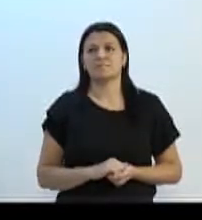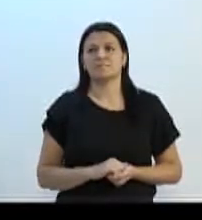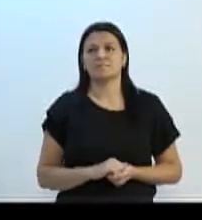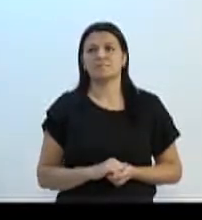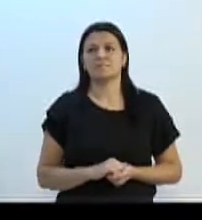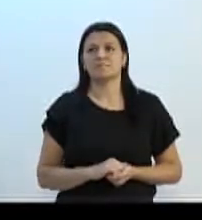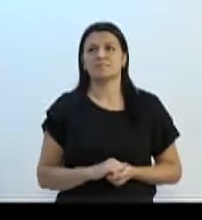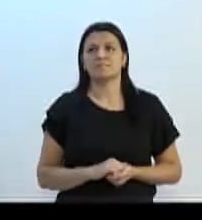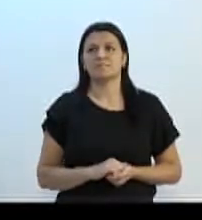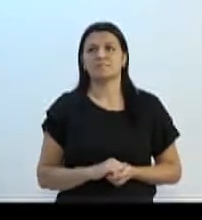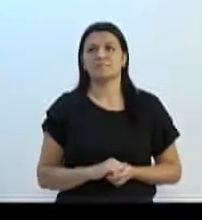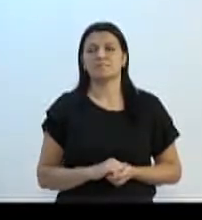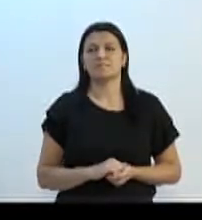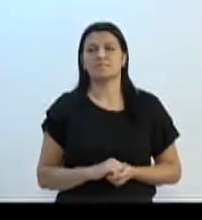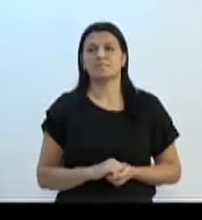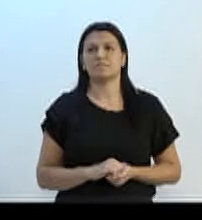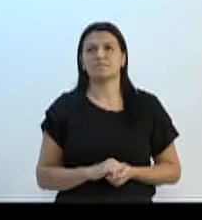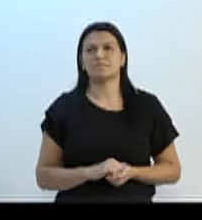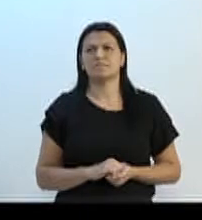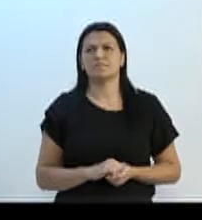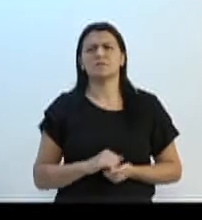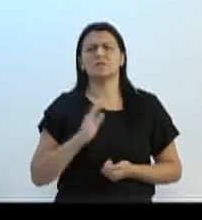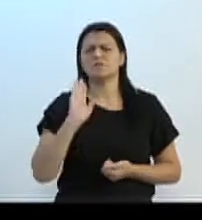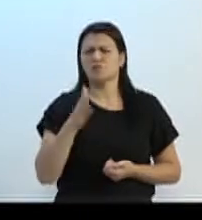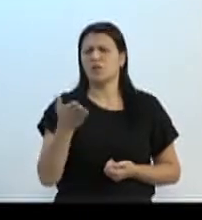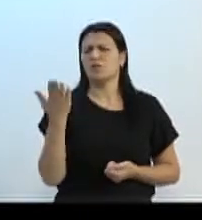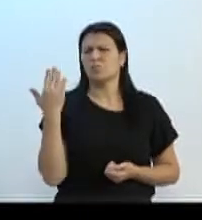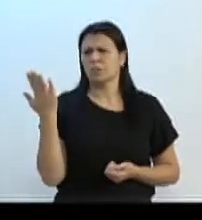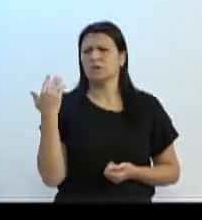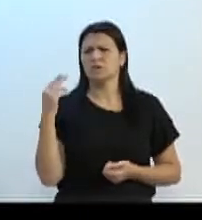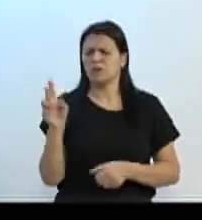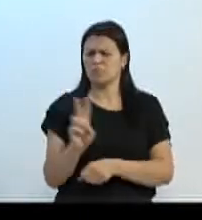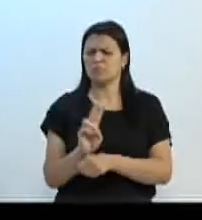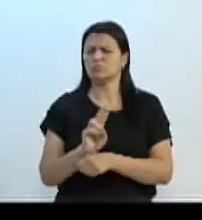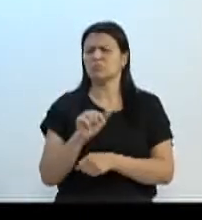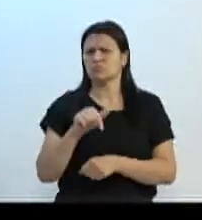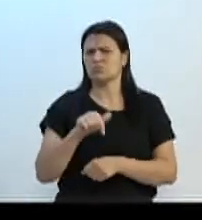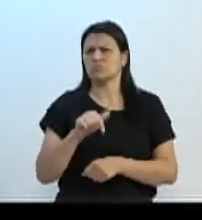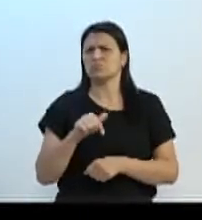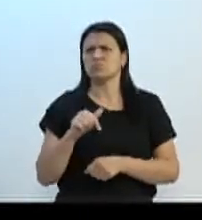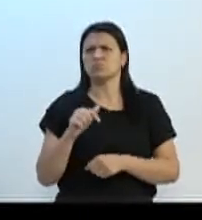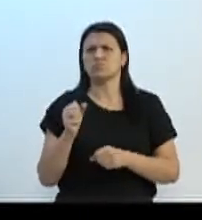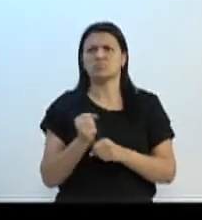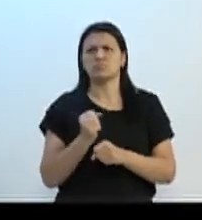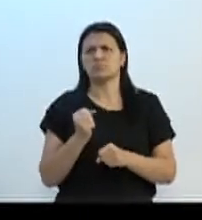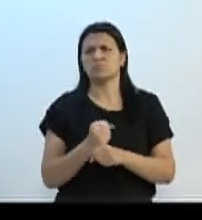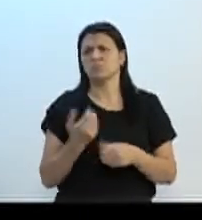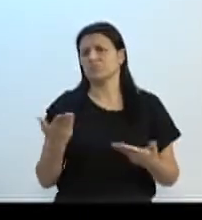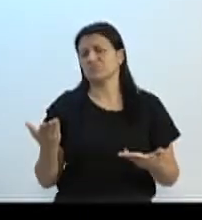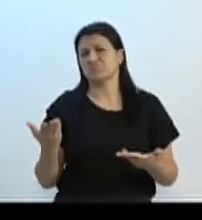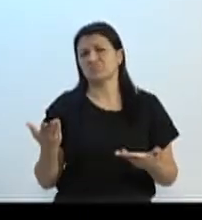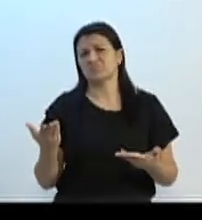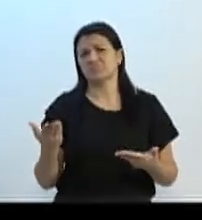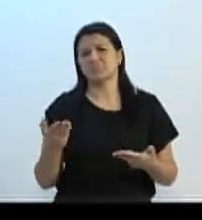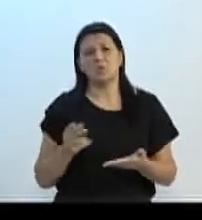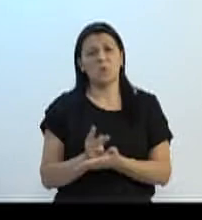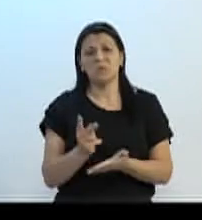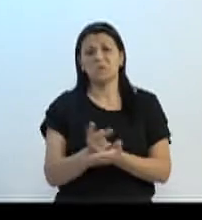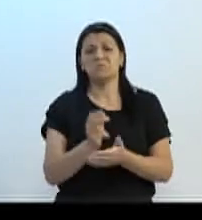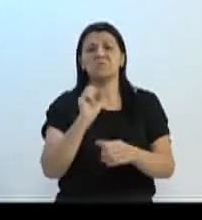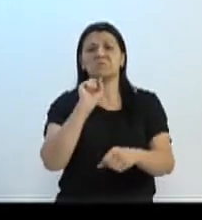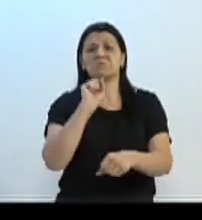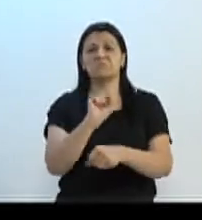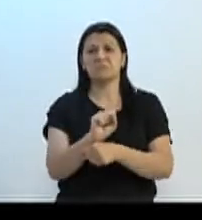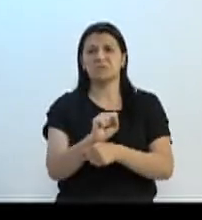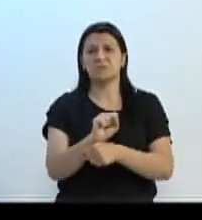Aliás, já estivemos aqui verificando a construção da obra dessa creche, que também não anda. Tem